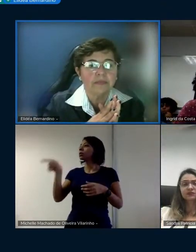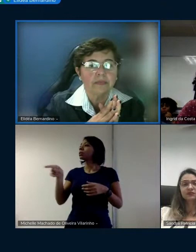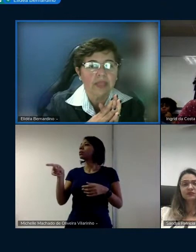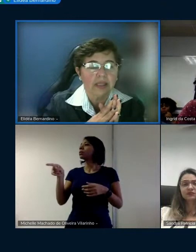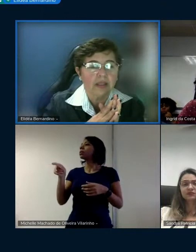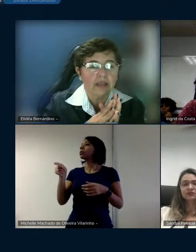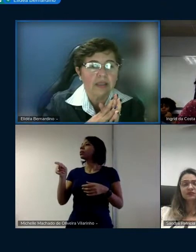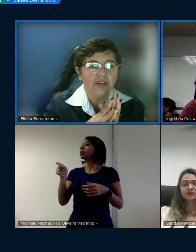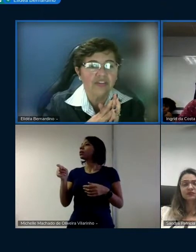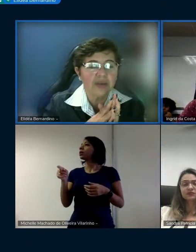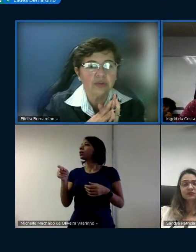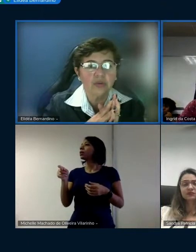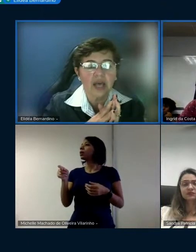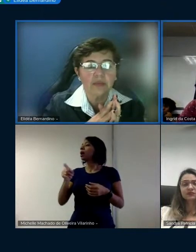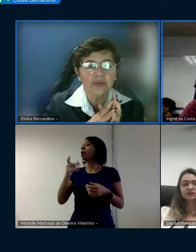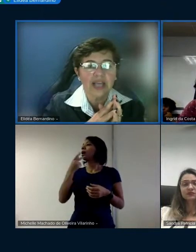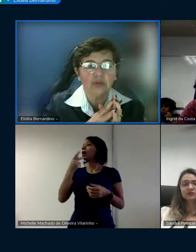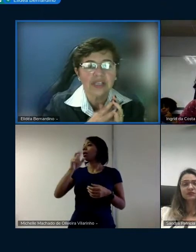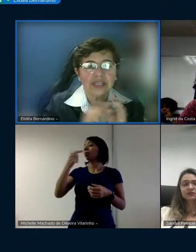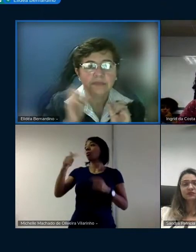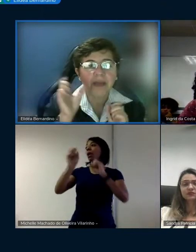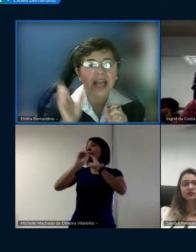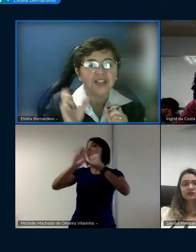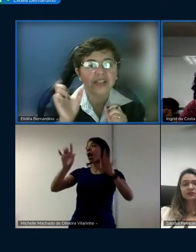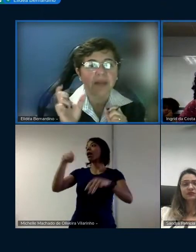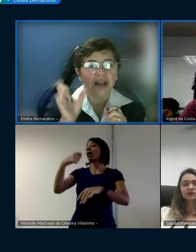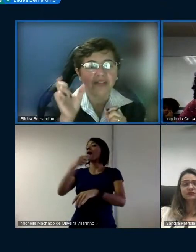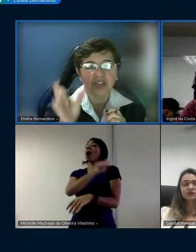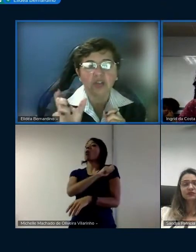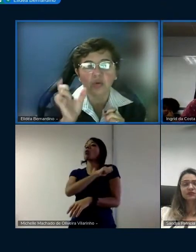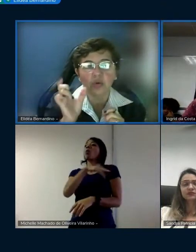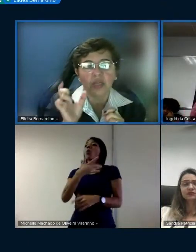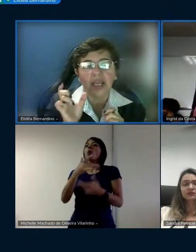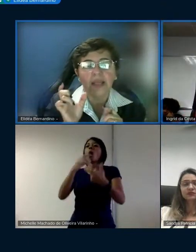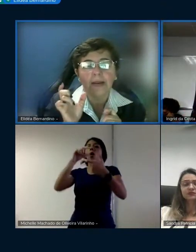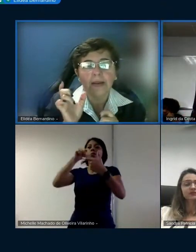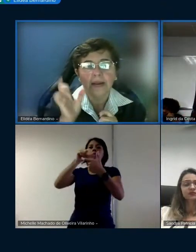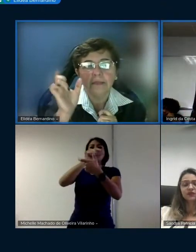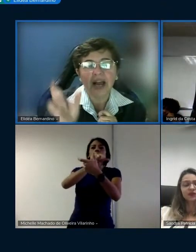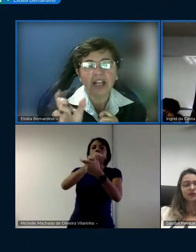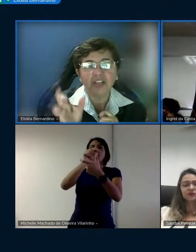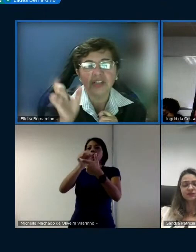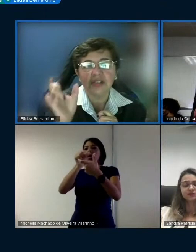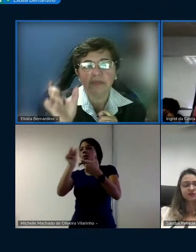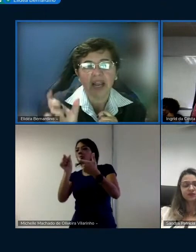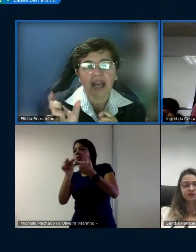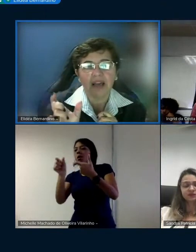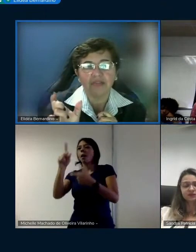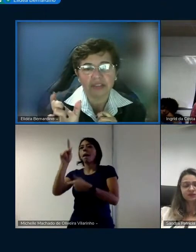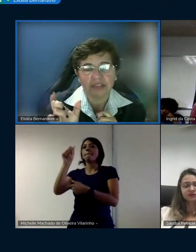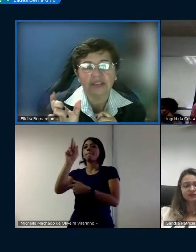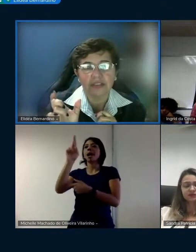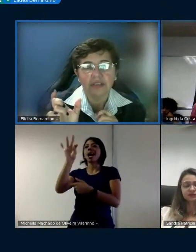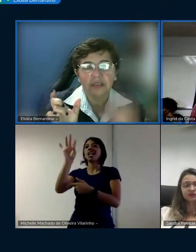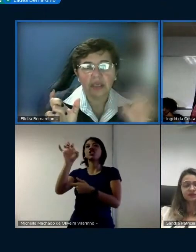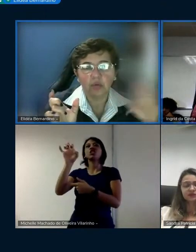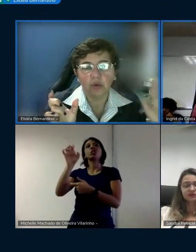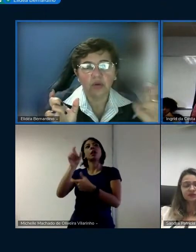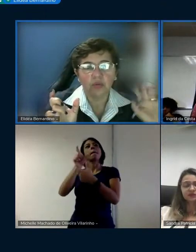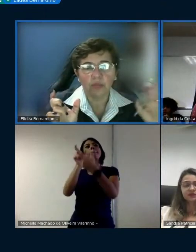assim não fica muito claro para os alunos as partes das palavras que eu usou né? parte das palavras